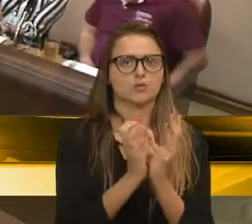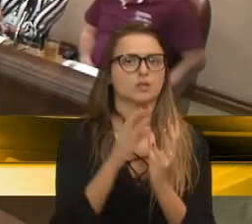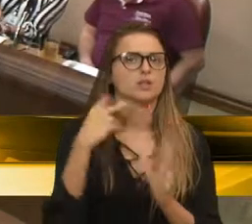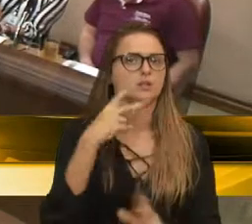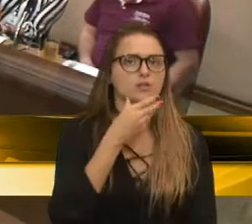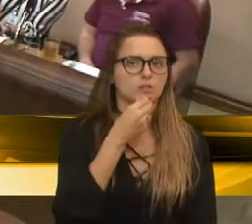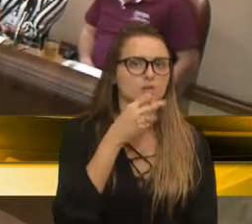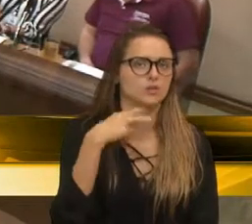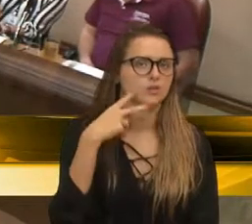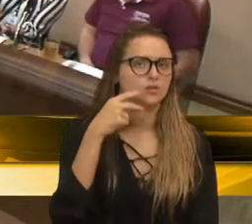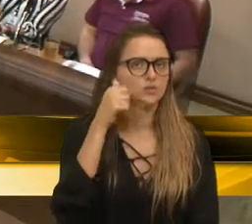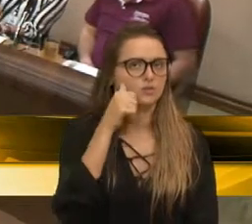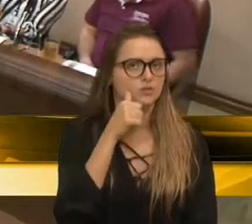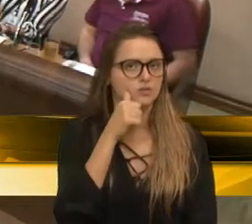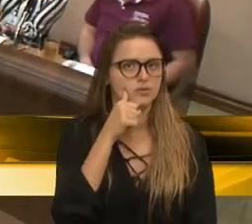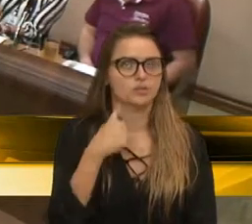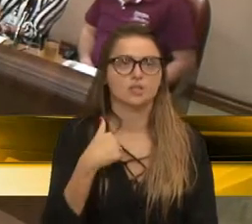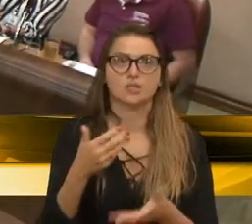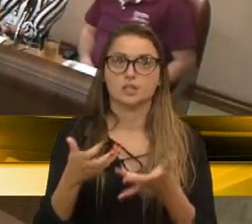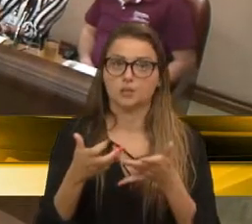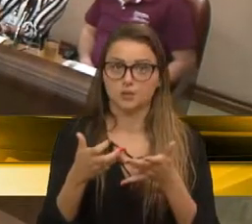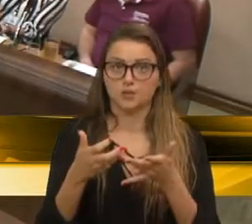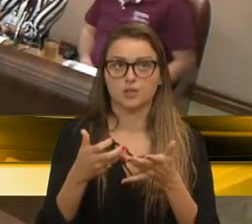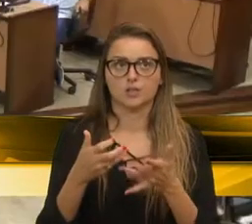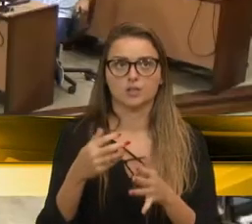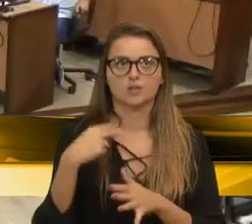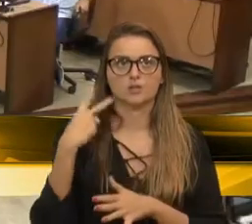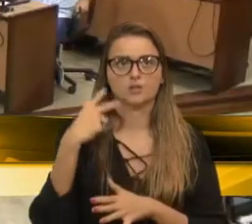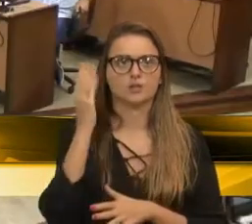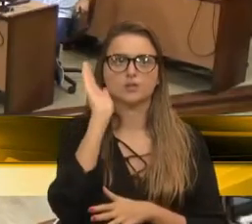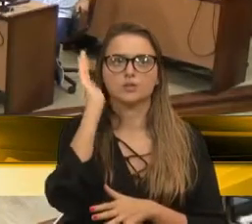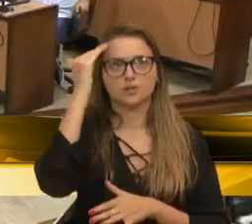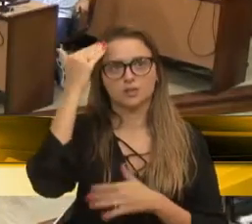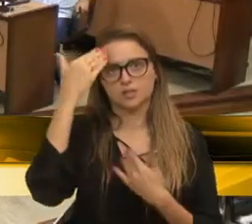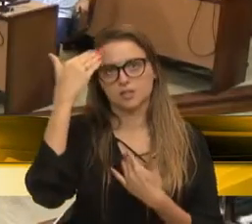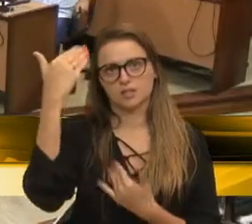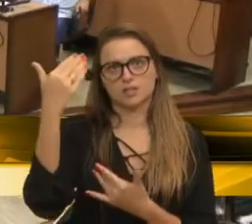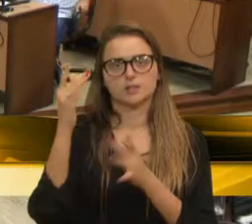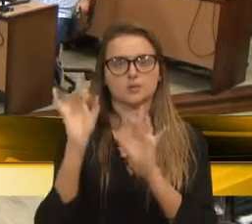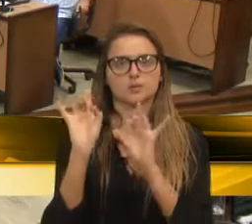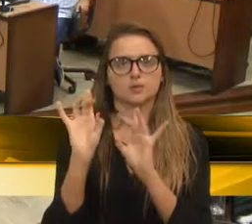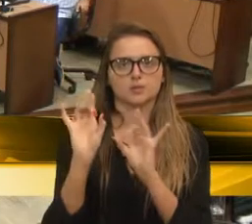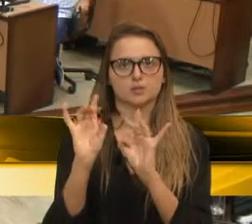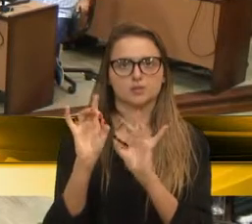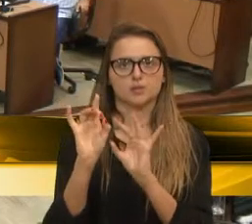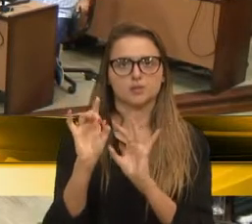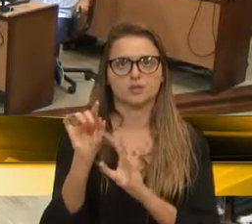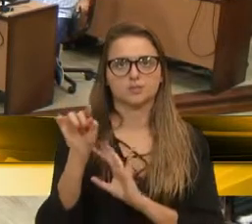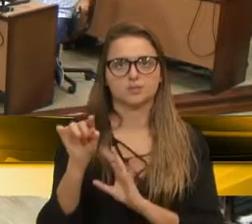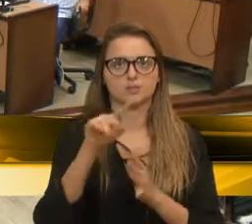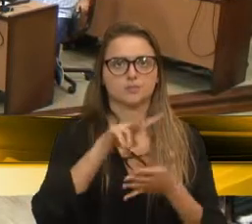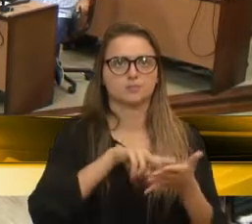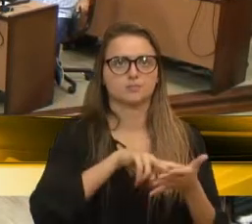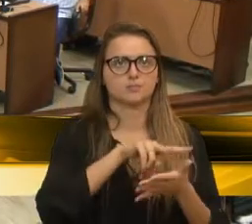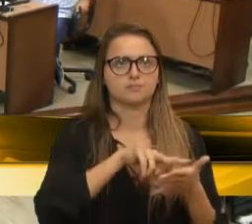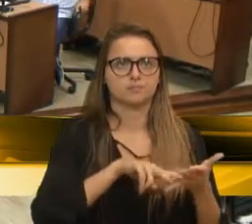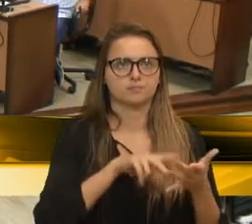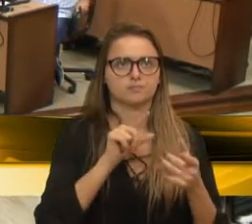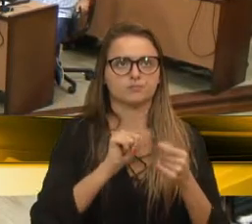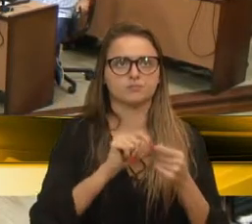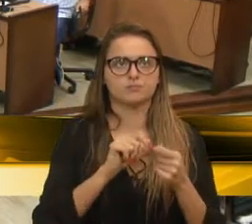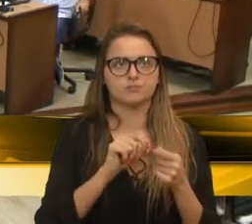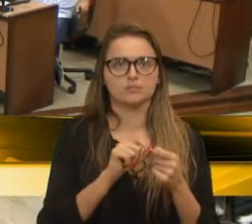vereadoras. Quero, vereador Felipe, fazer um agradecimento à vossa excelência pelo relato que fizeste